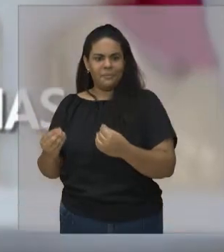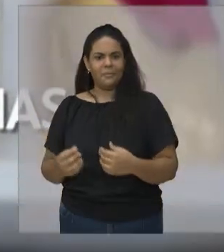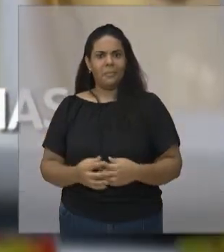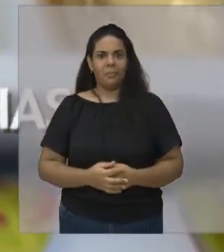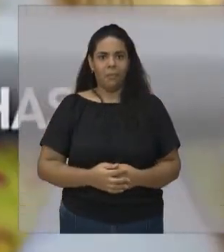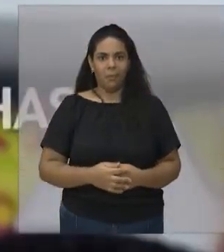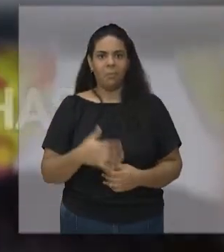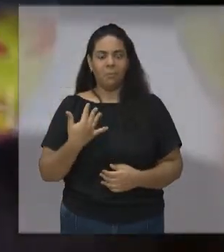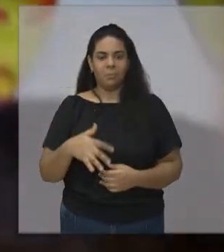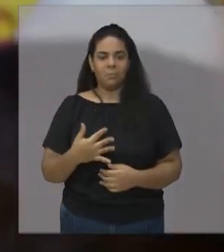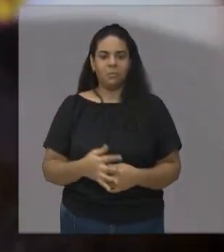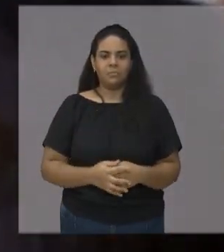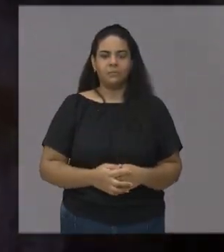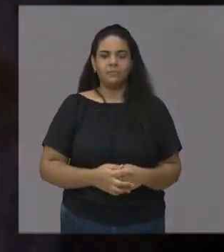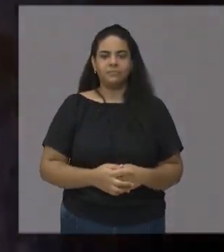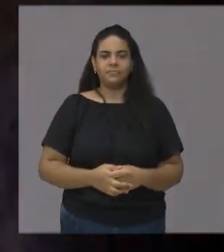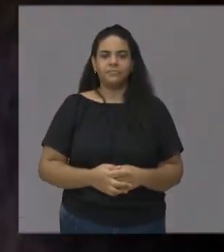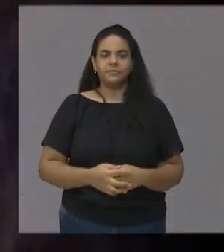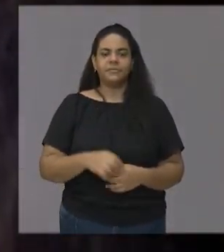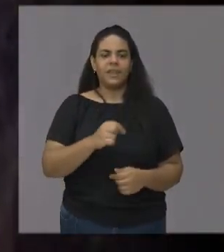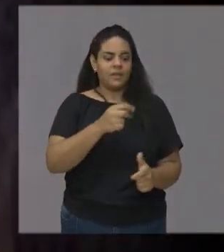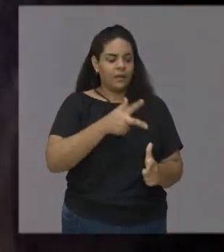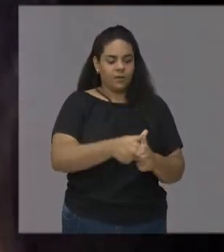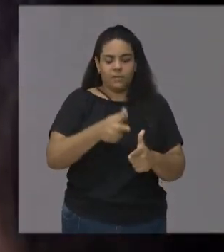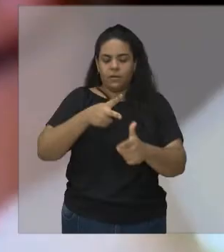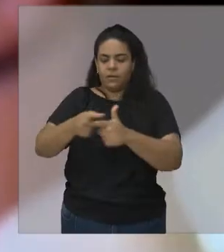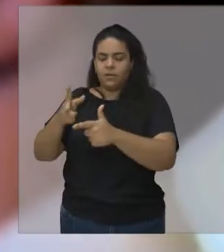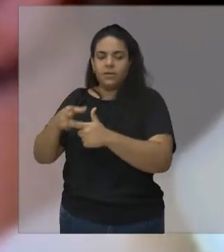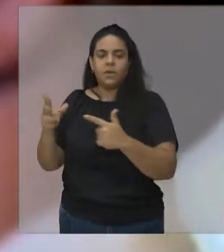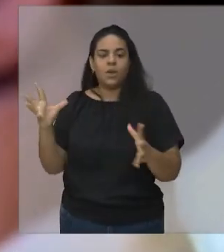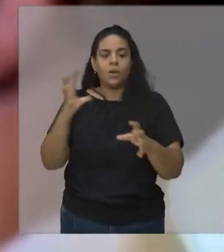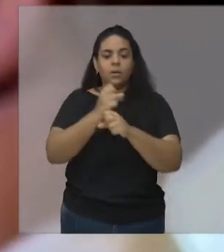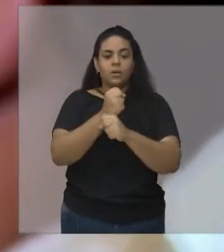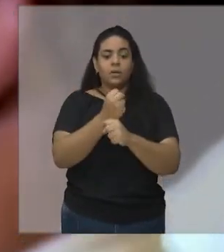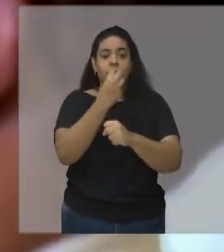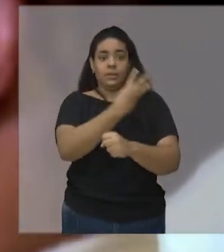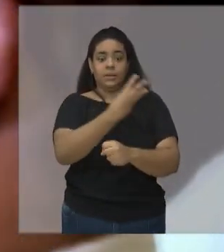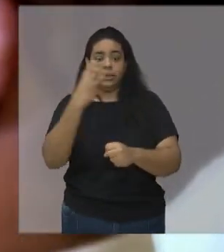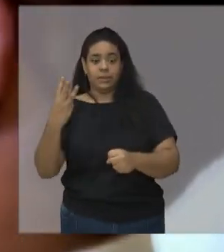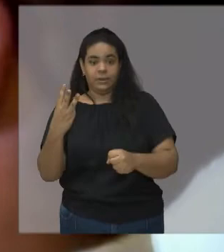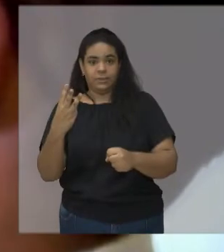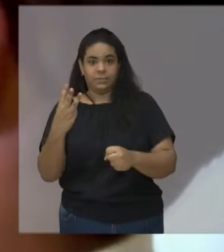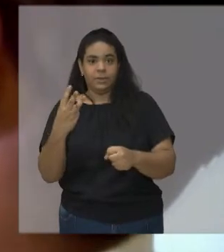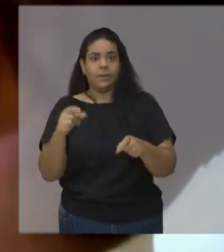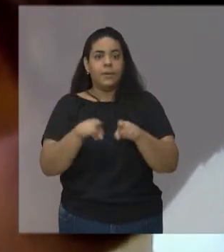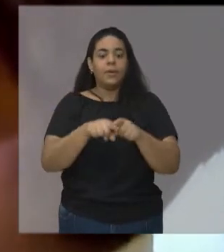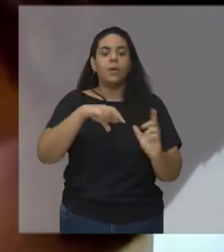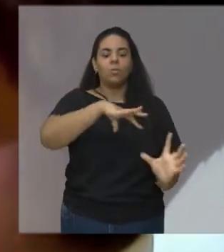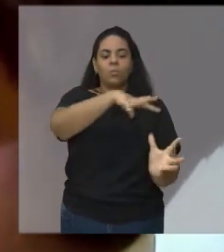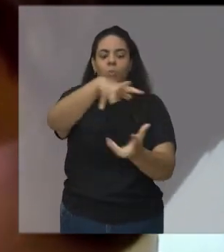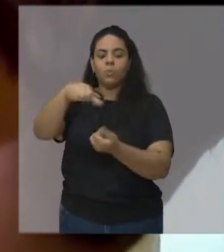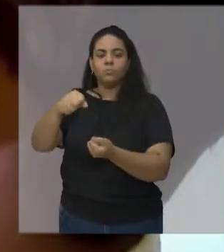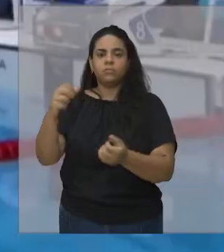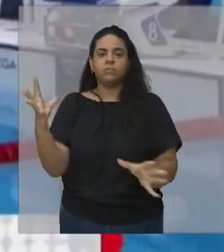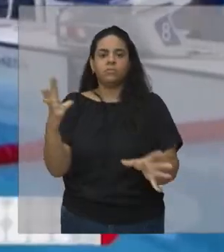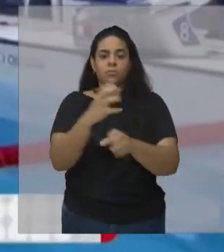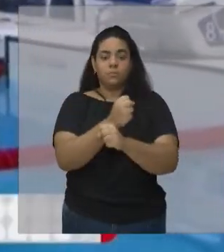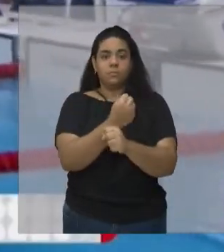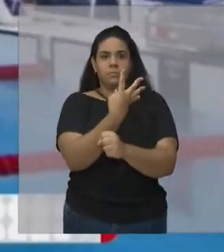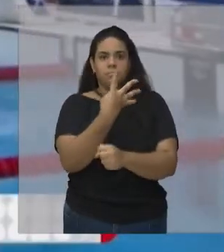33 provas disputadas. Nos mundiais, são 40 medalhas, sendo 31 douradas.